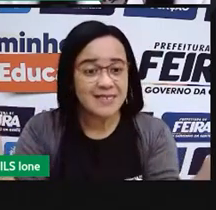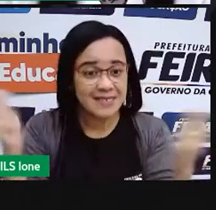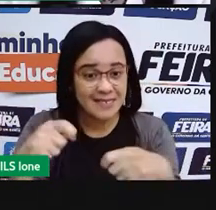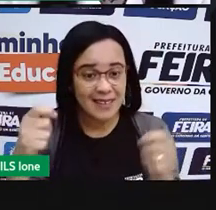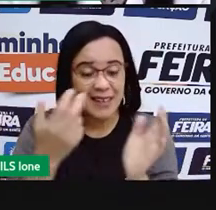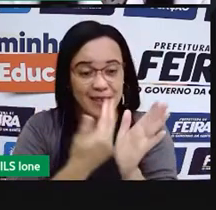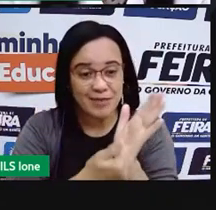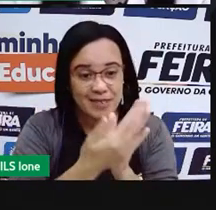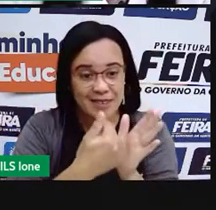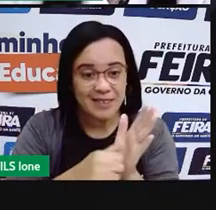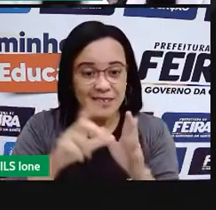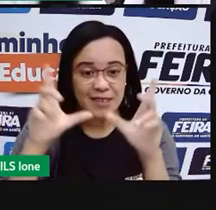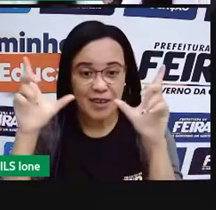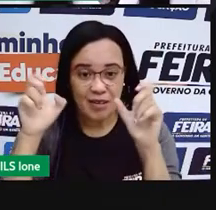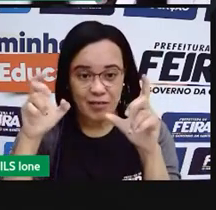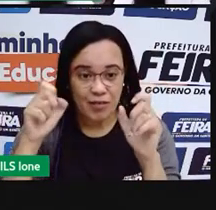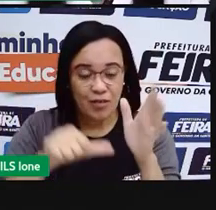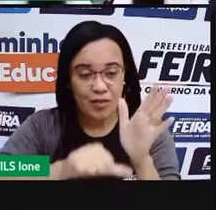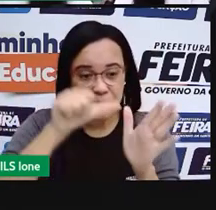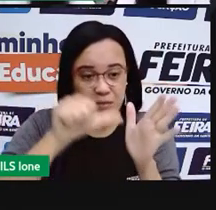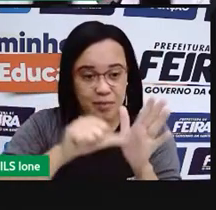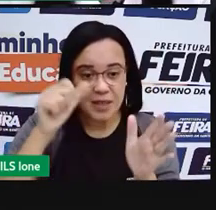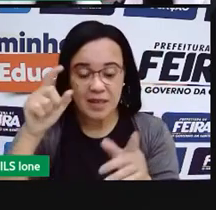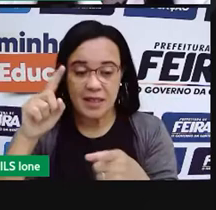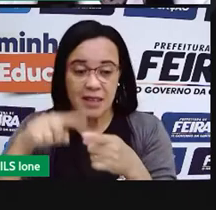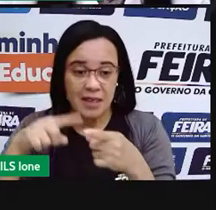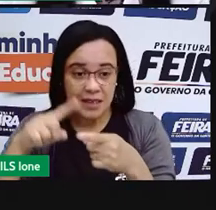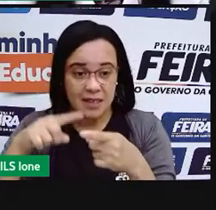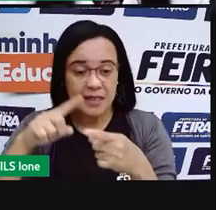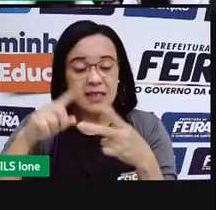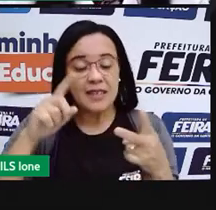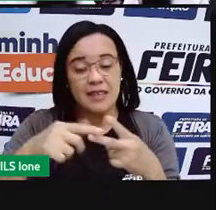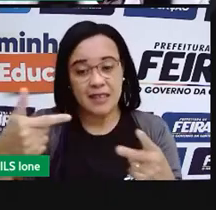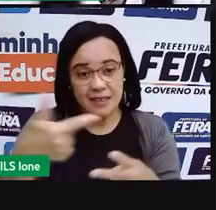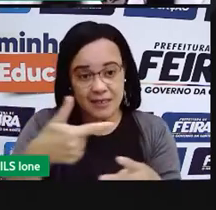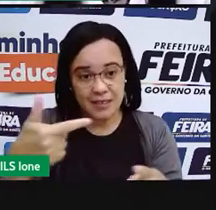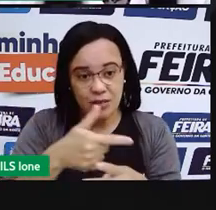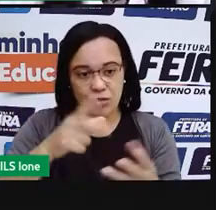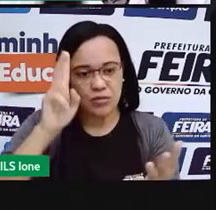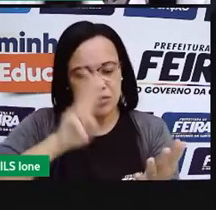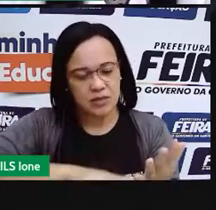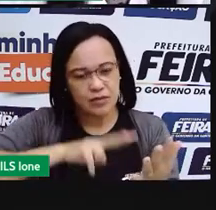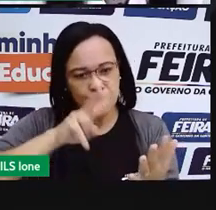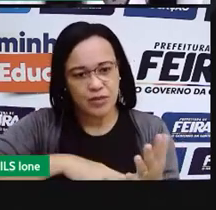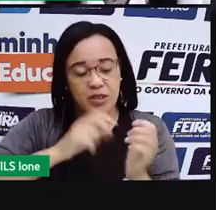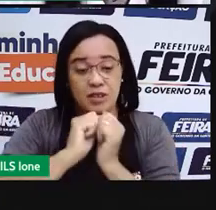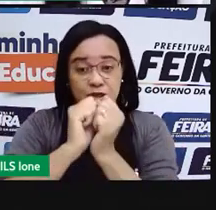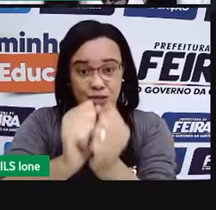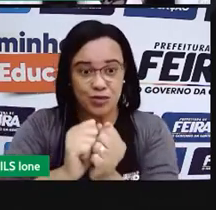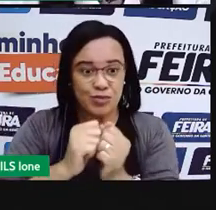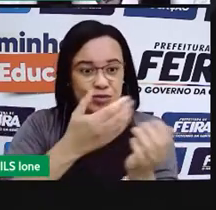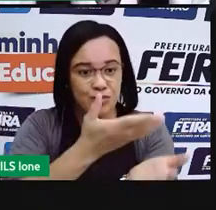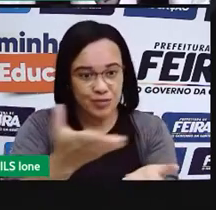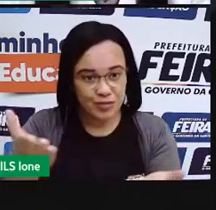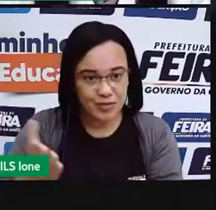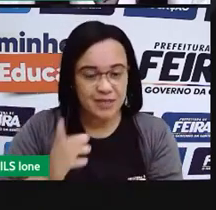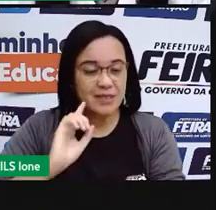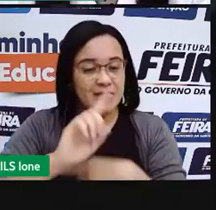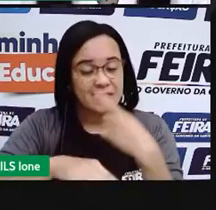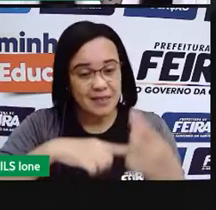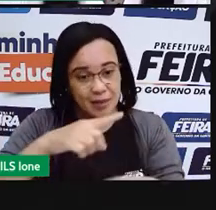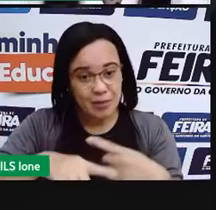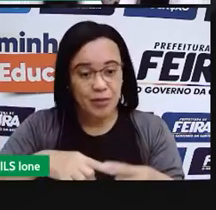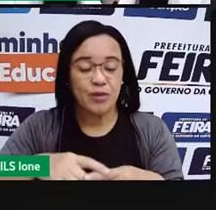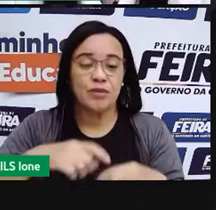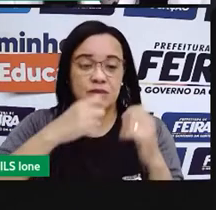né? Uma primeira peça e uma segunda peça. Eu vou fazer a leitura que eu mostrei com e depois a gente vai